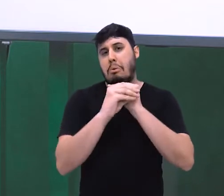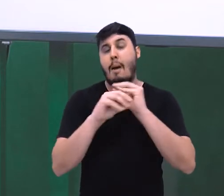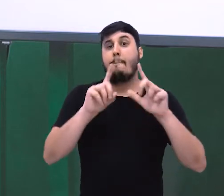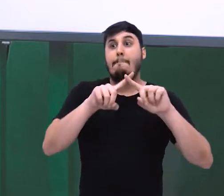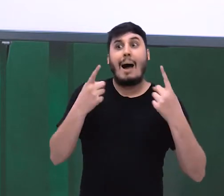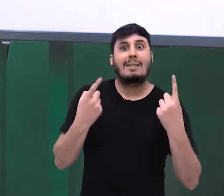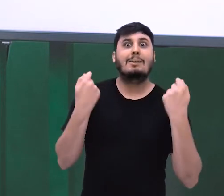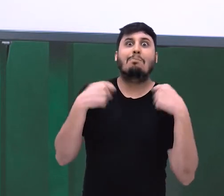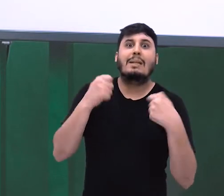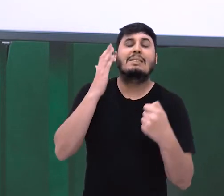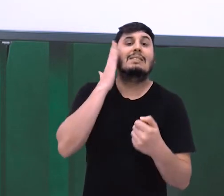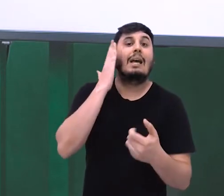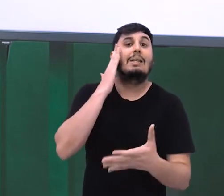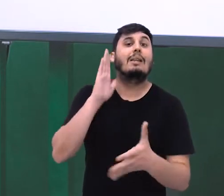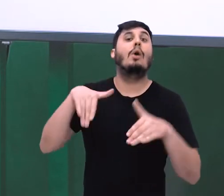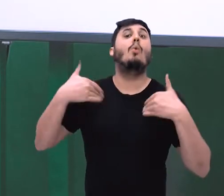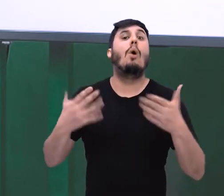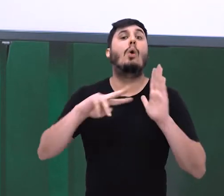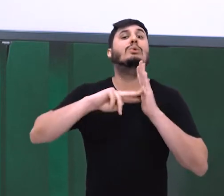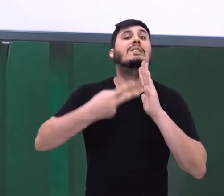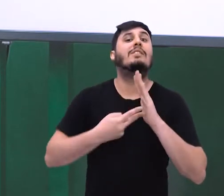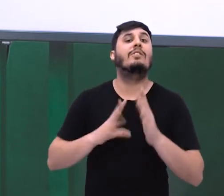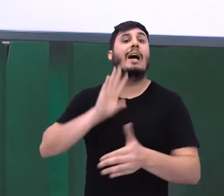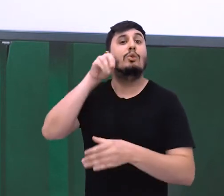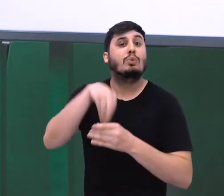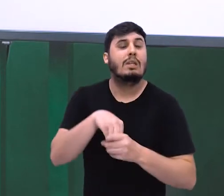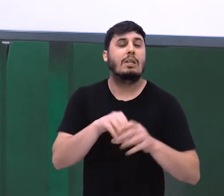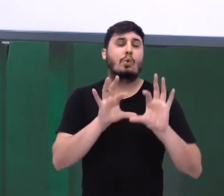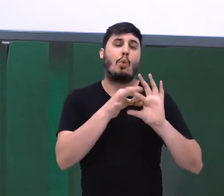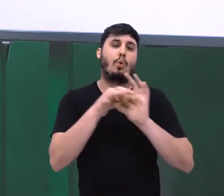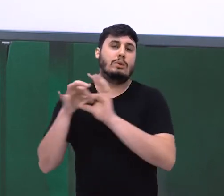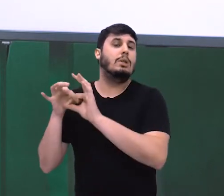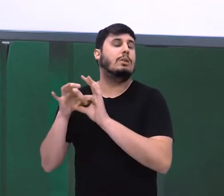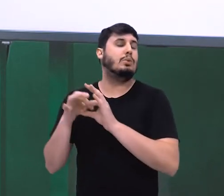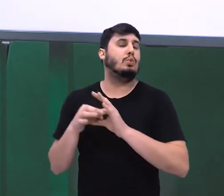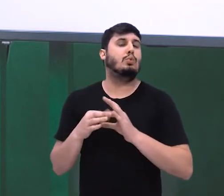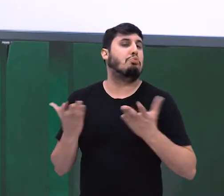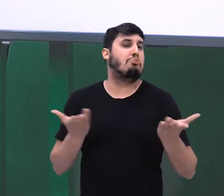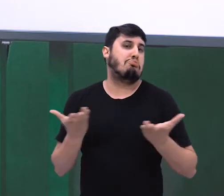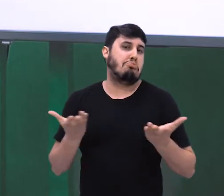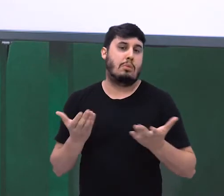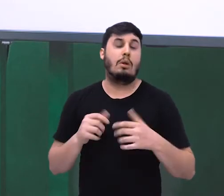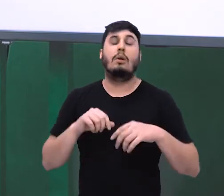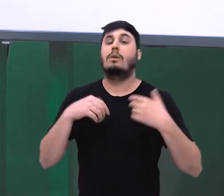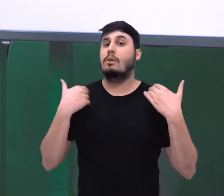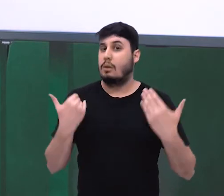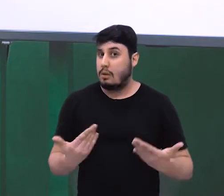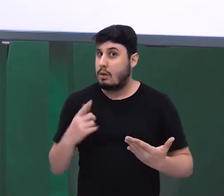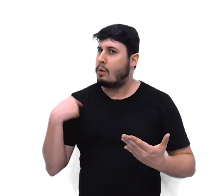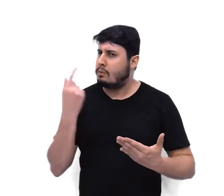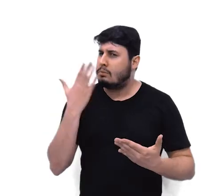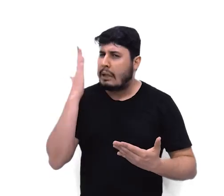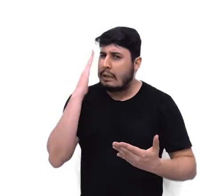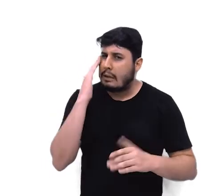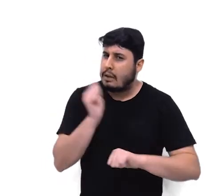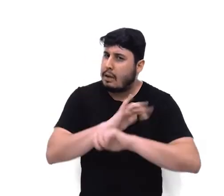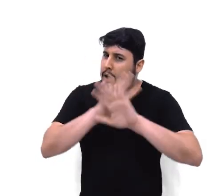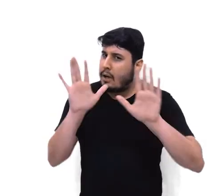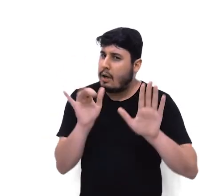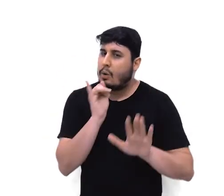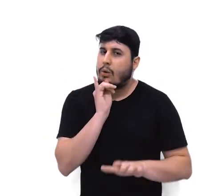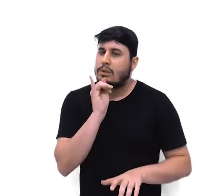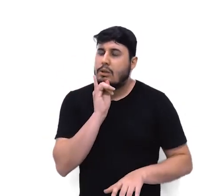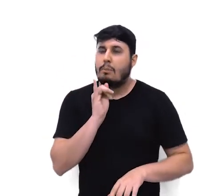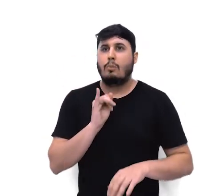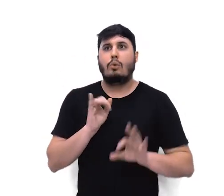você perceba o sentido, que você perceba o valor semântico. Só para a gente entender melhor, começando pelas